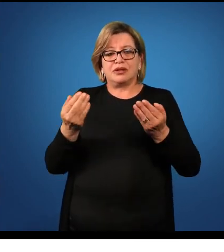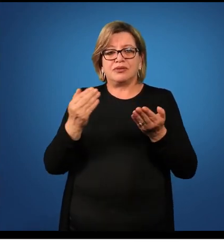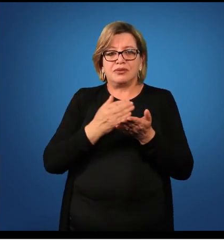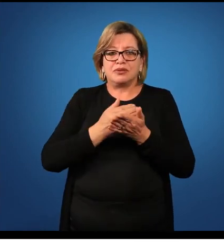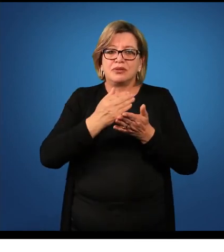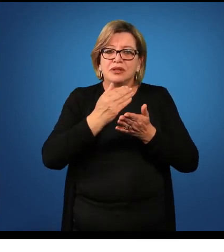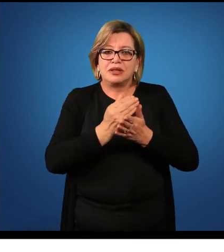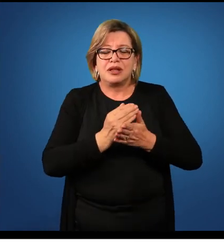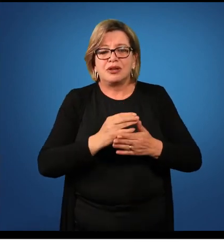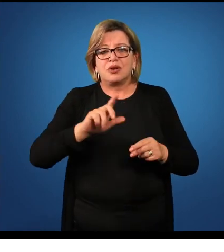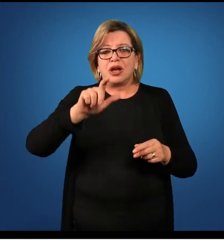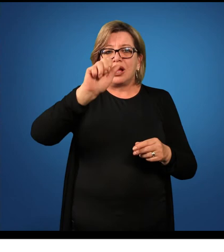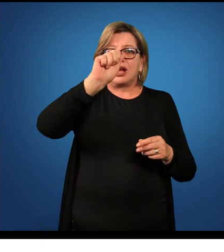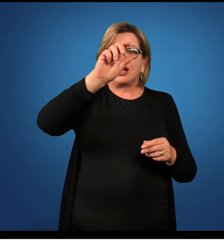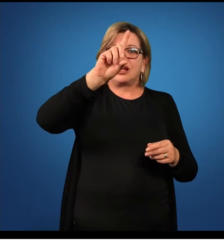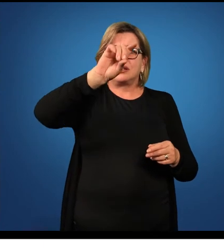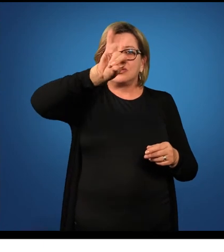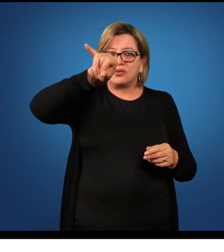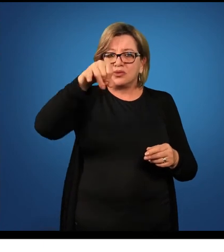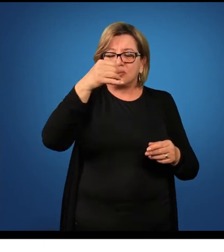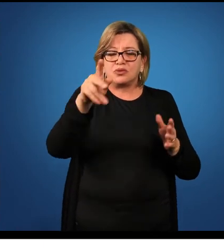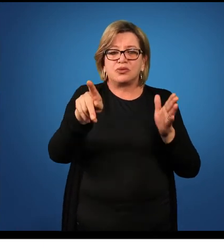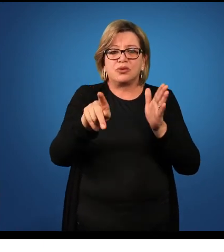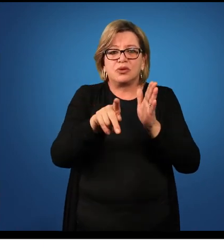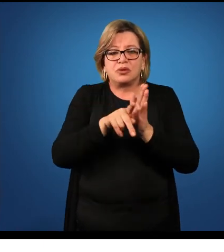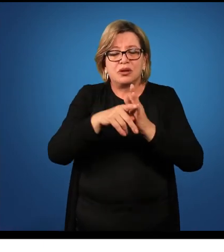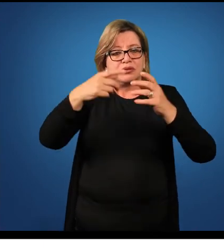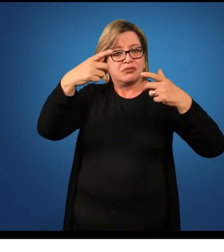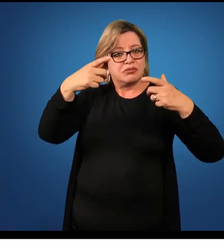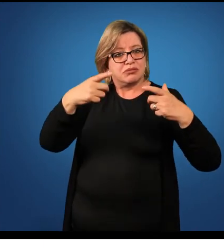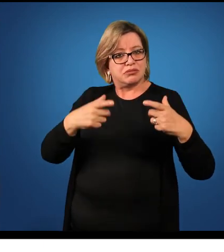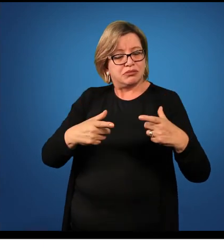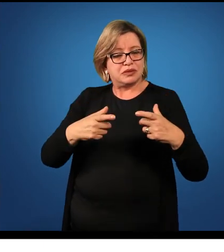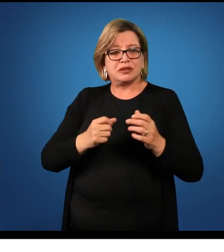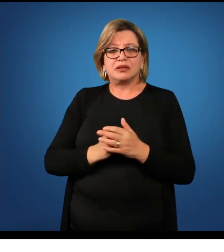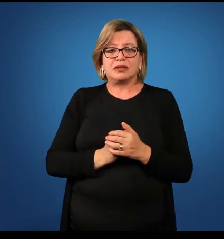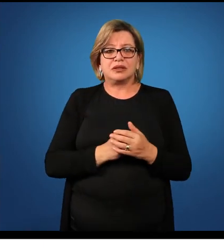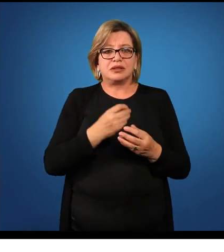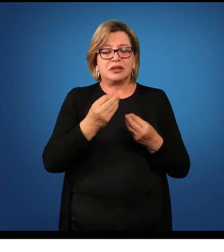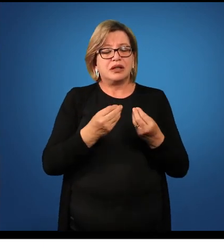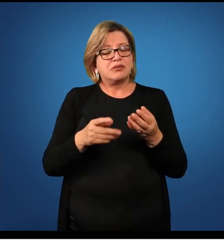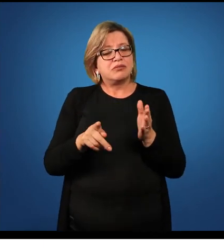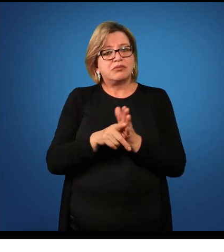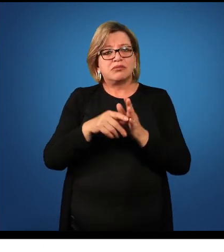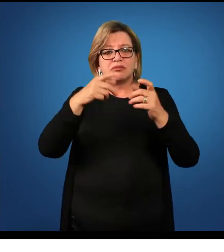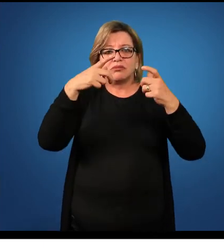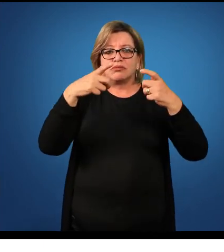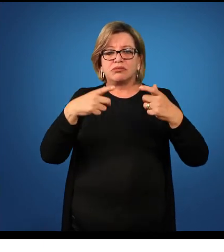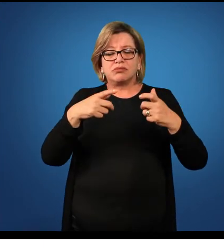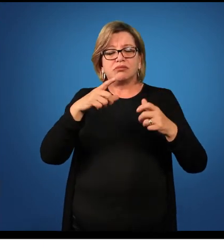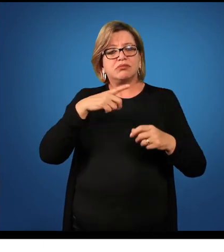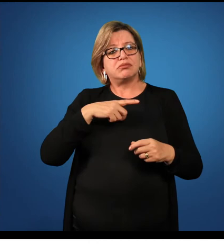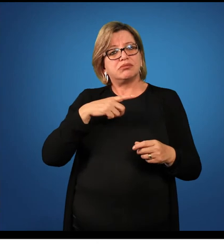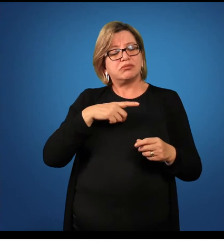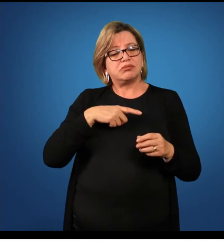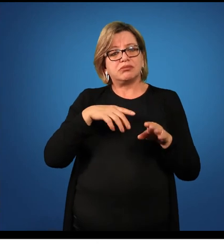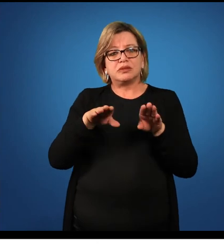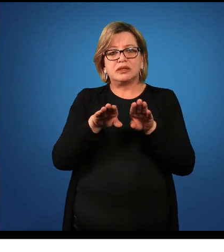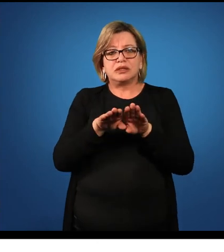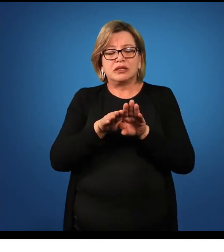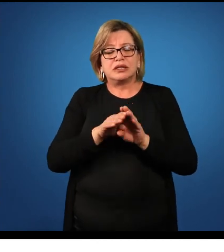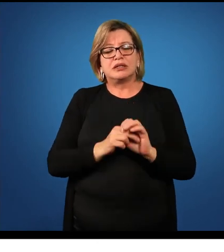o próximo adjunto adverbial de lugar adjunto adverbial de lugar nós temos também